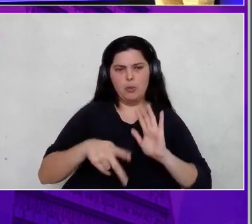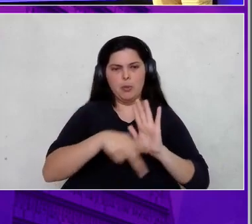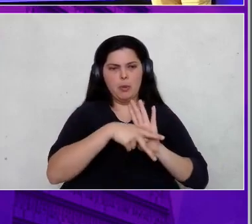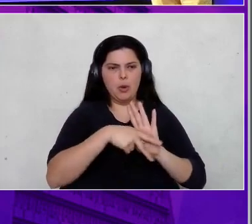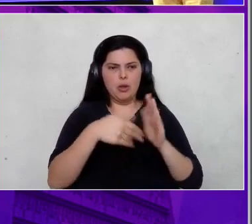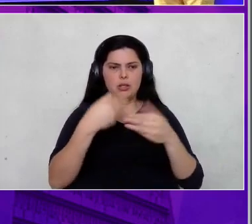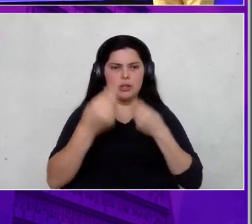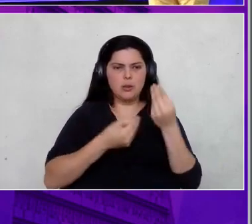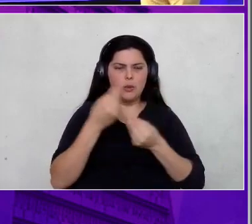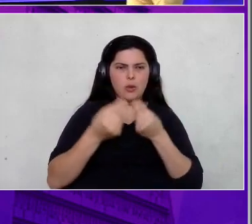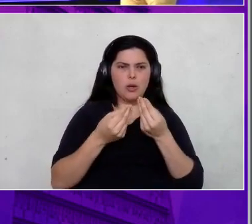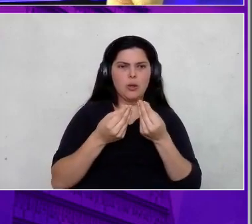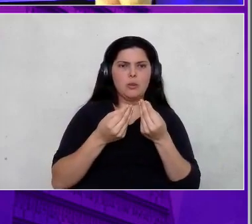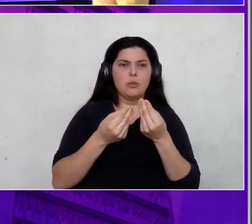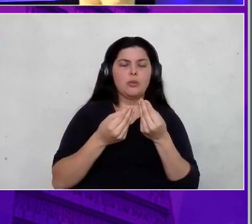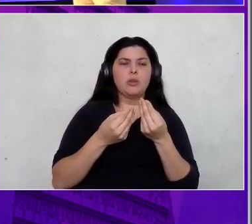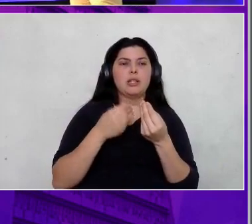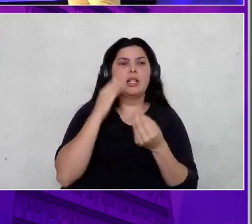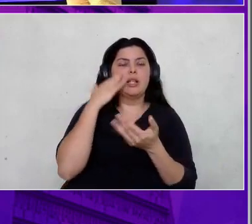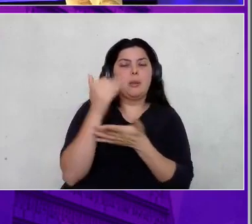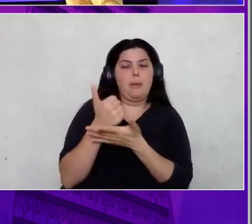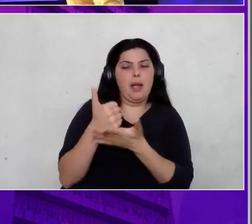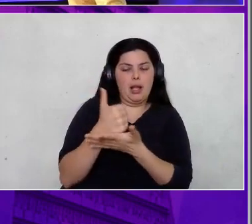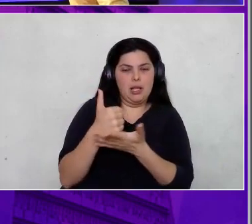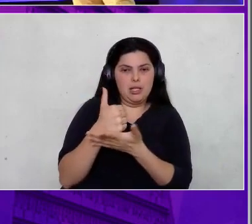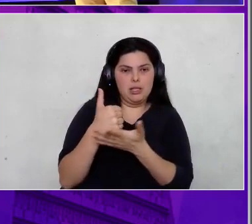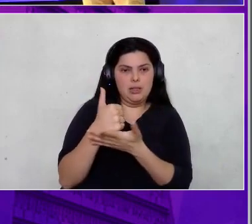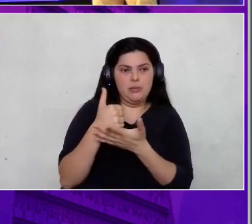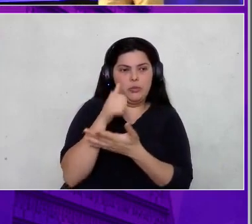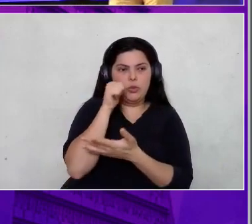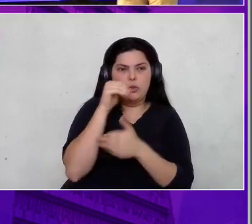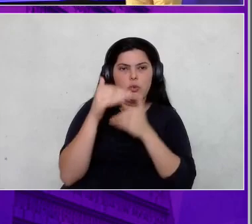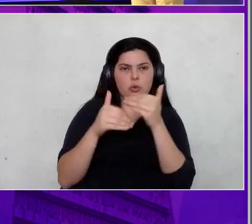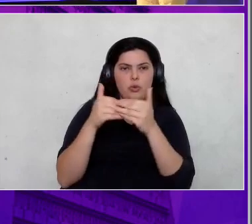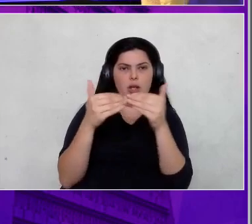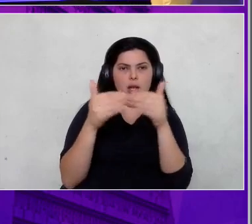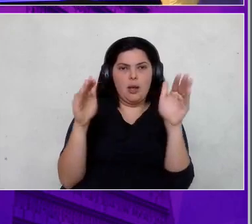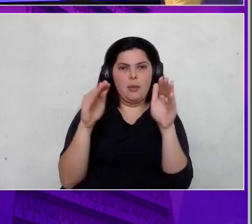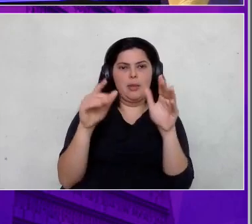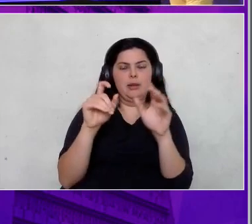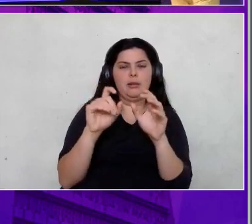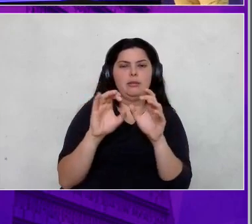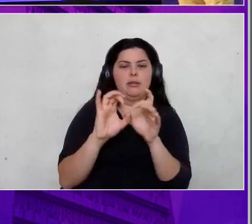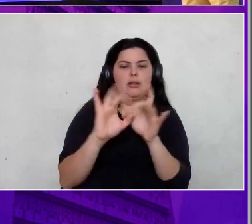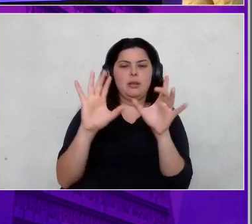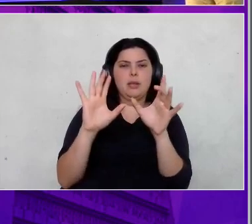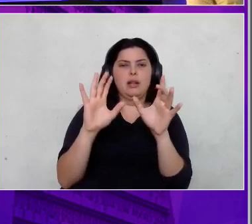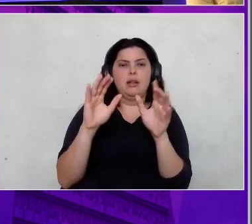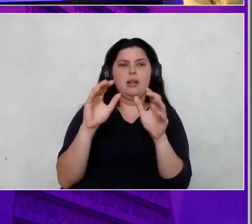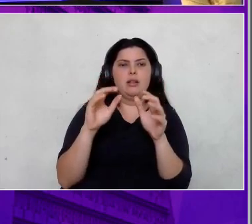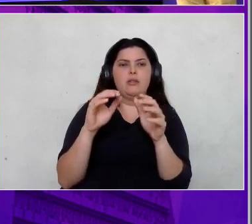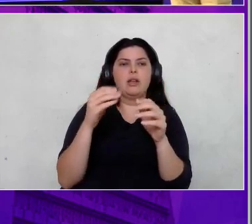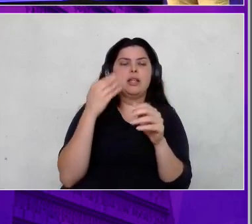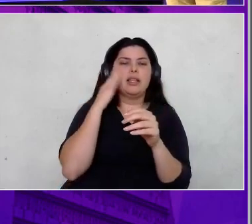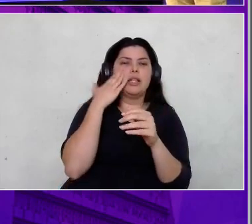trabalhando esses pilares, você vai começar a destravar esse cadeado e vai enfrentar o quarto dos espelhos.